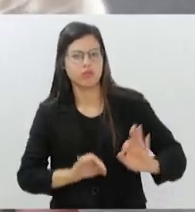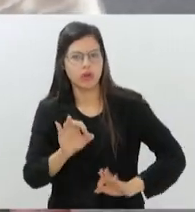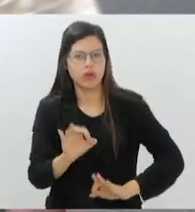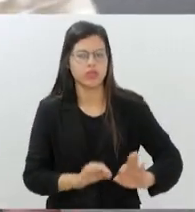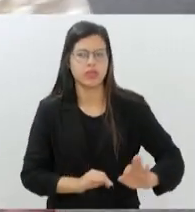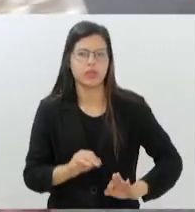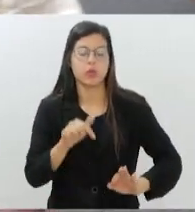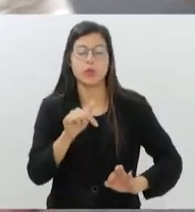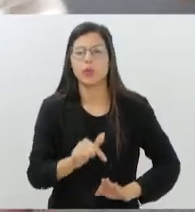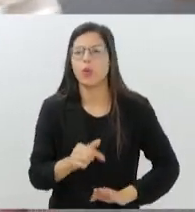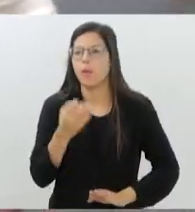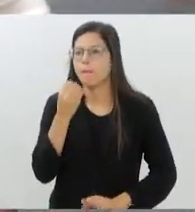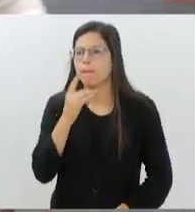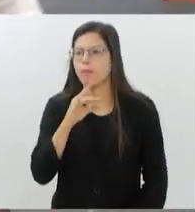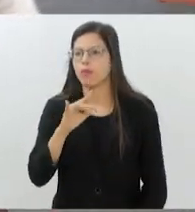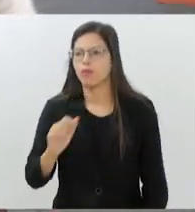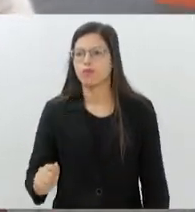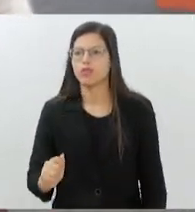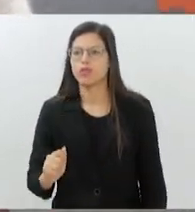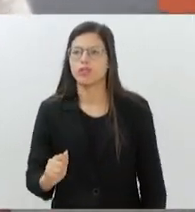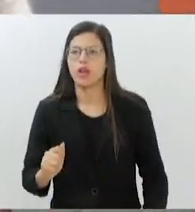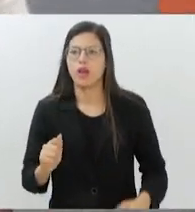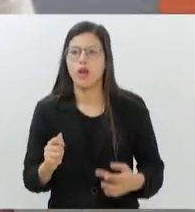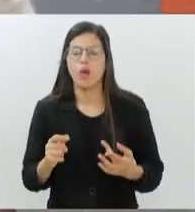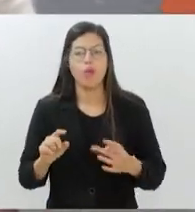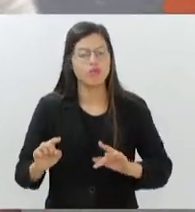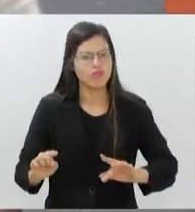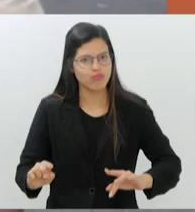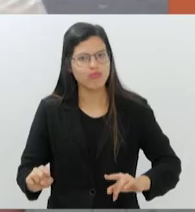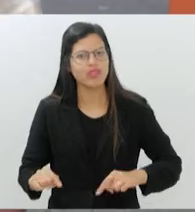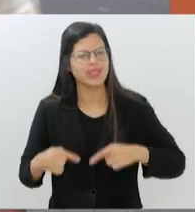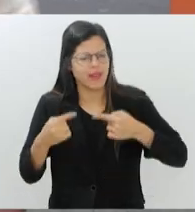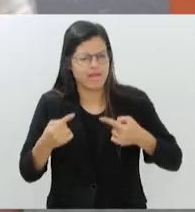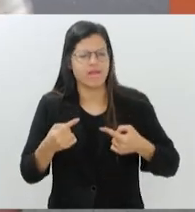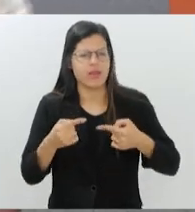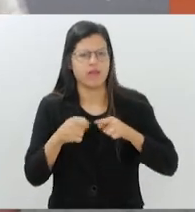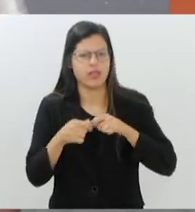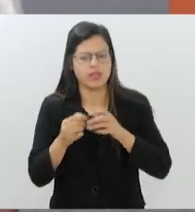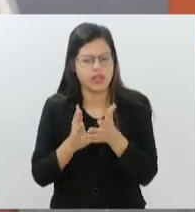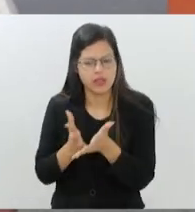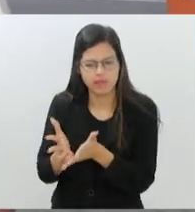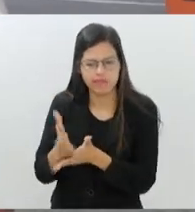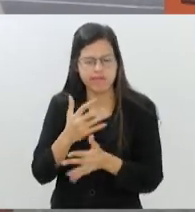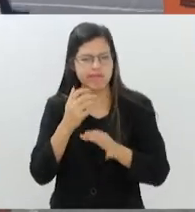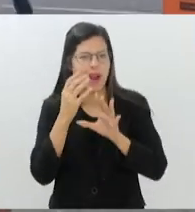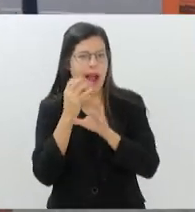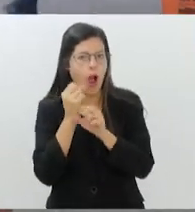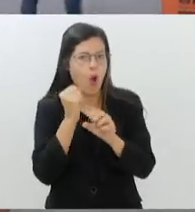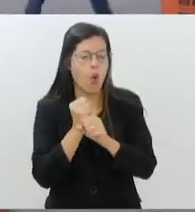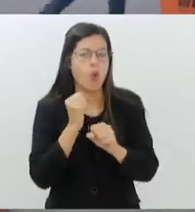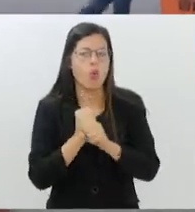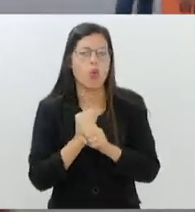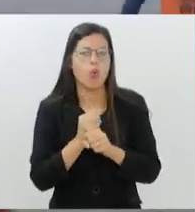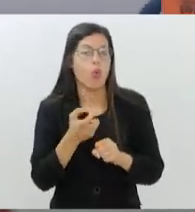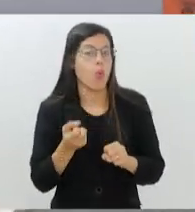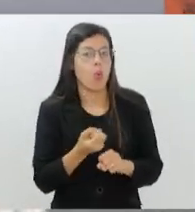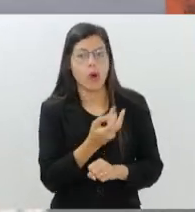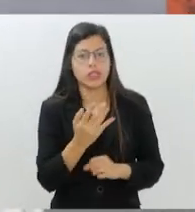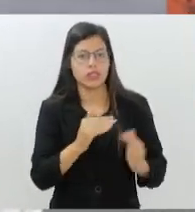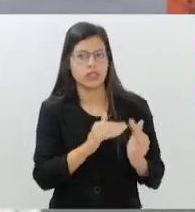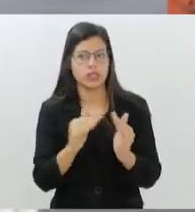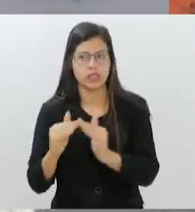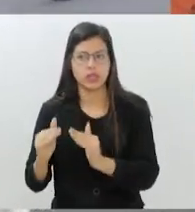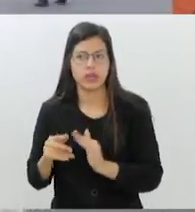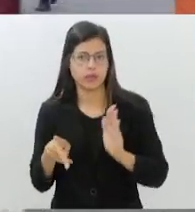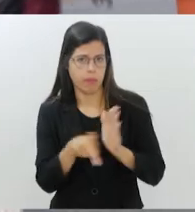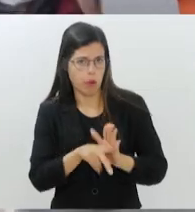Bom dia, Cláudio Castro. Tem sido um grande desafio fazer todo esse levantamento pela quantidade de imóveis que pertencem à Irmandade? Sim,